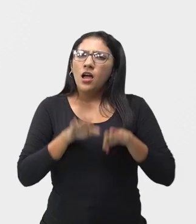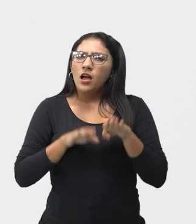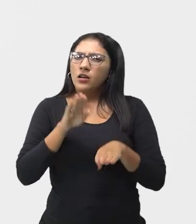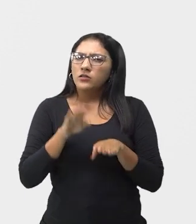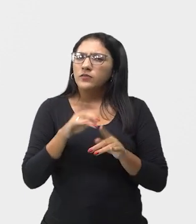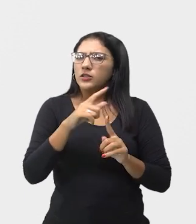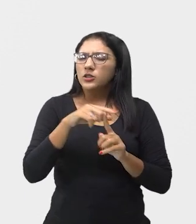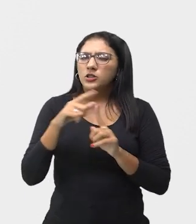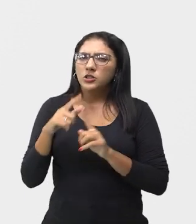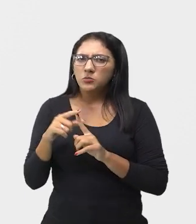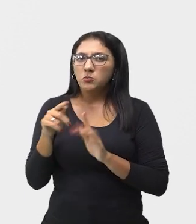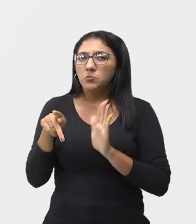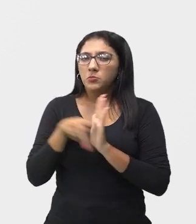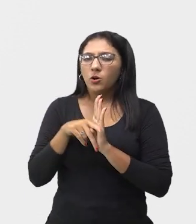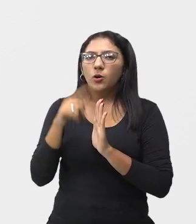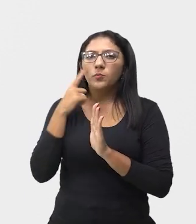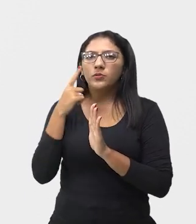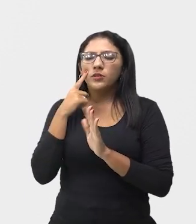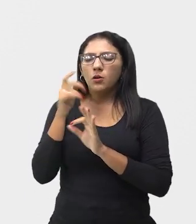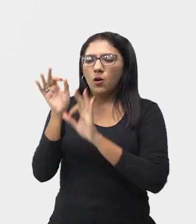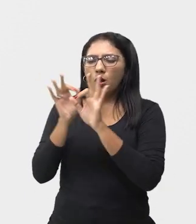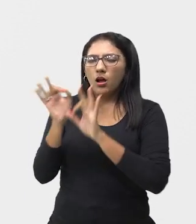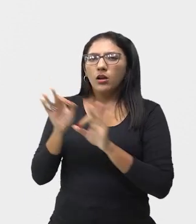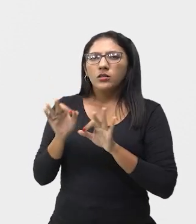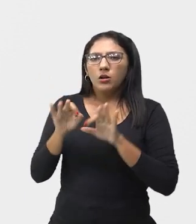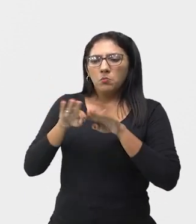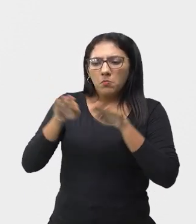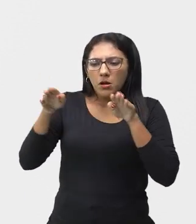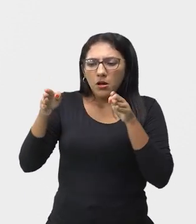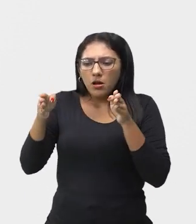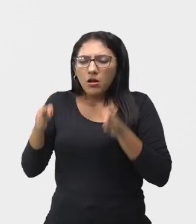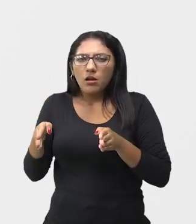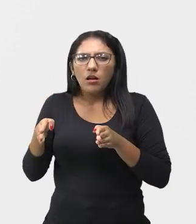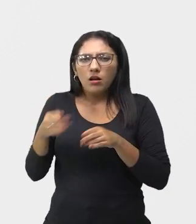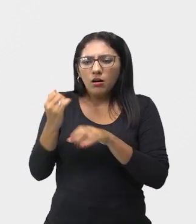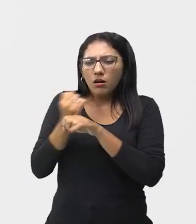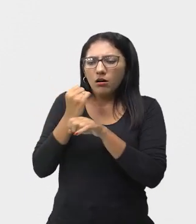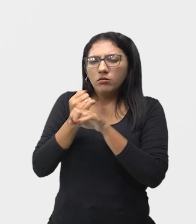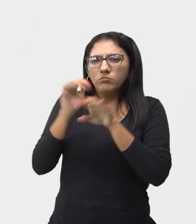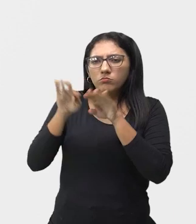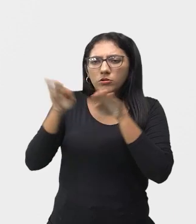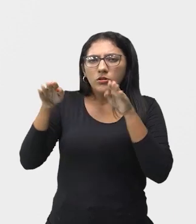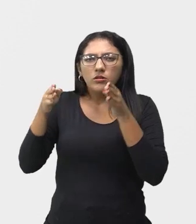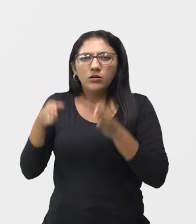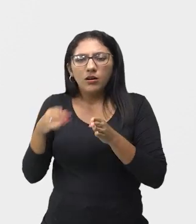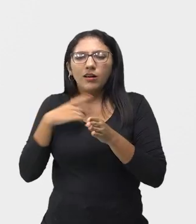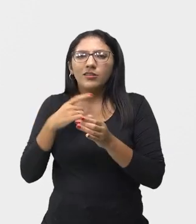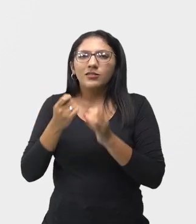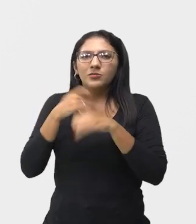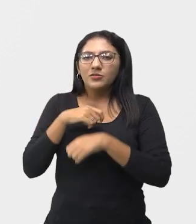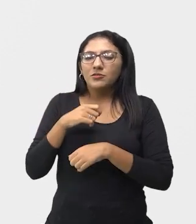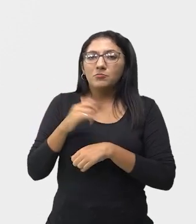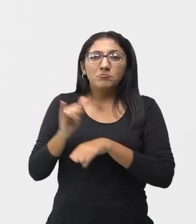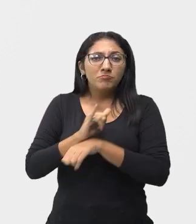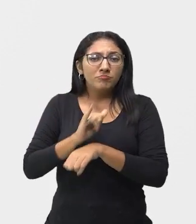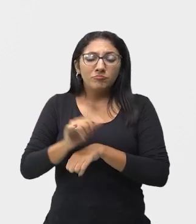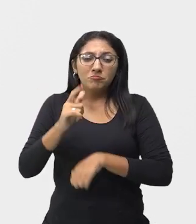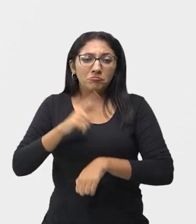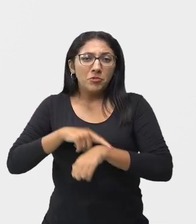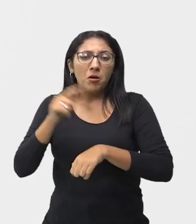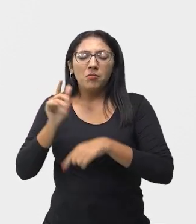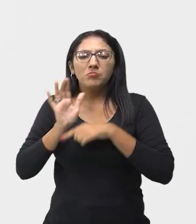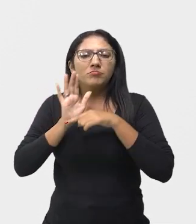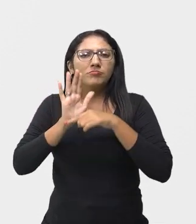palcos eram feitos nas carroças. Então, eles improvisavam e faziam essa comédia ali. Paravam